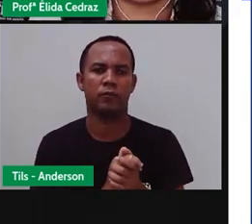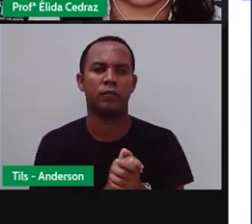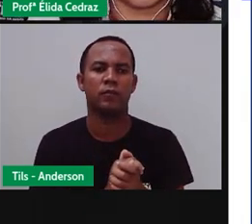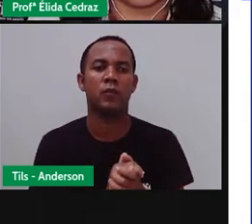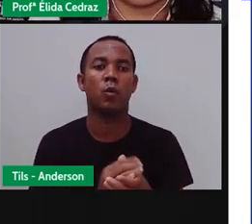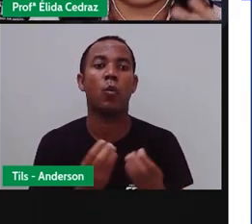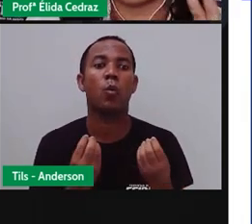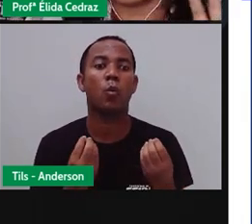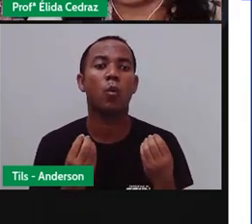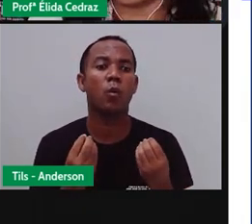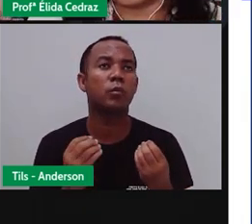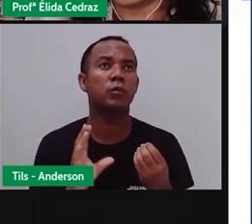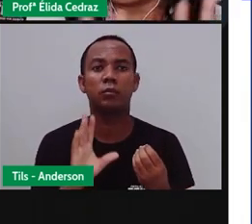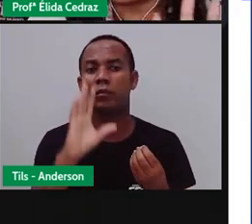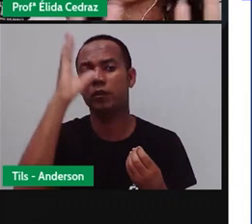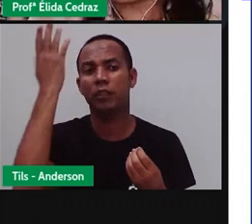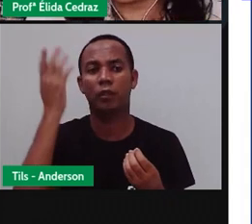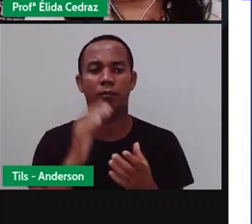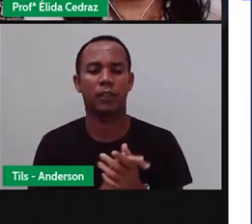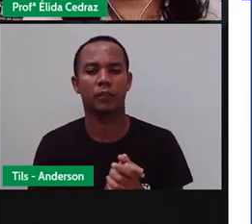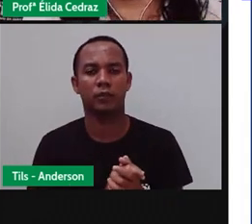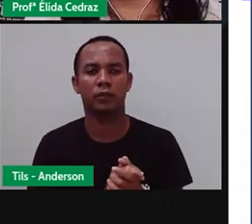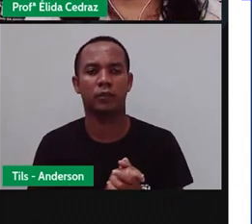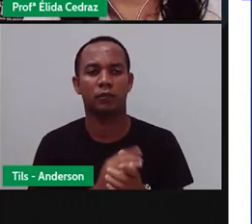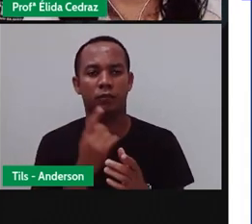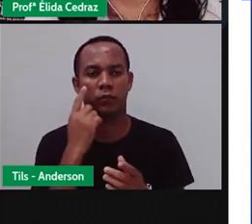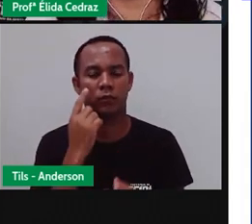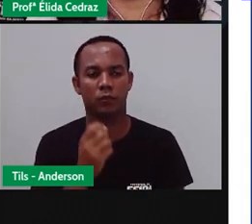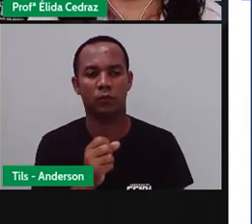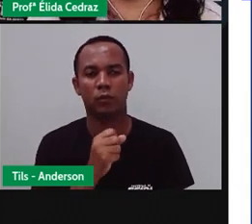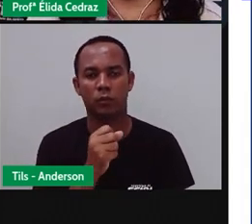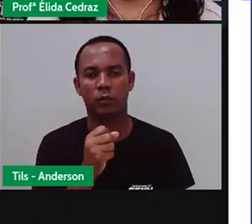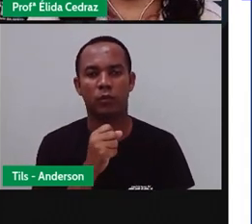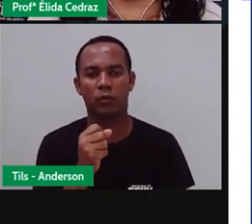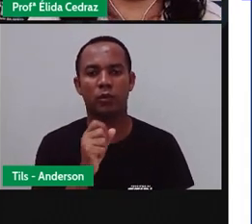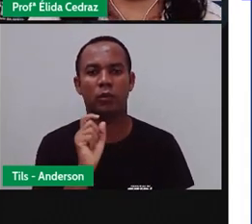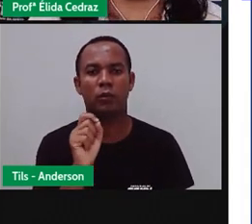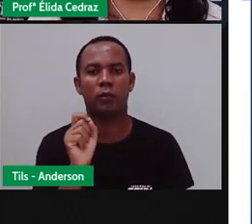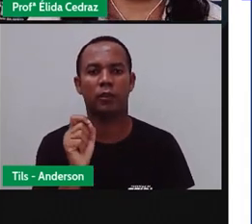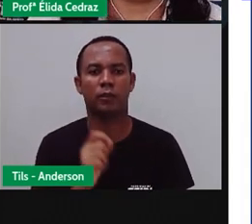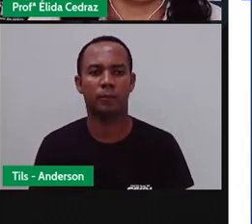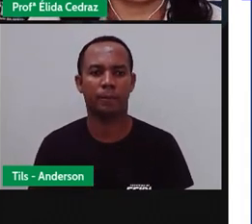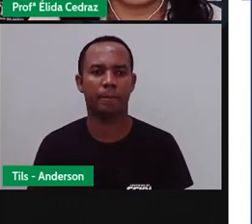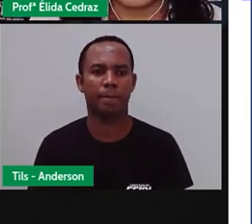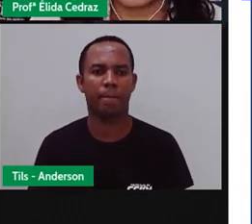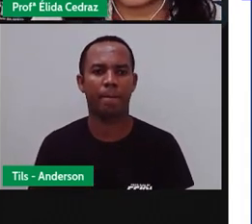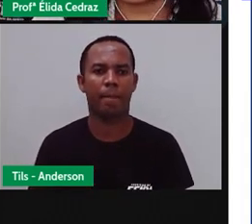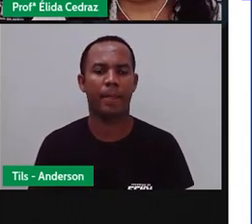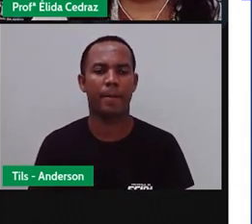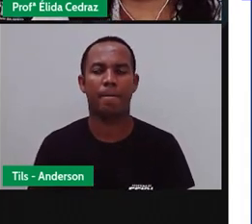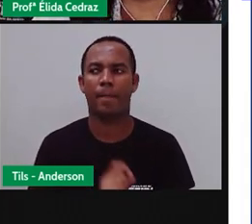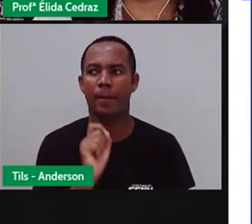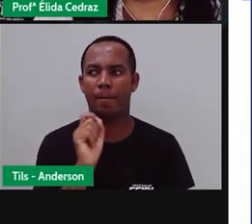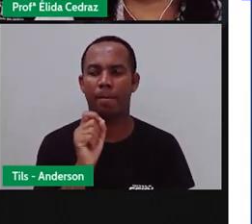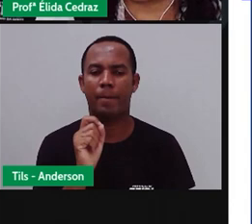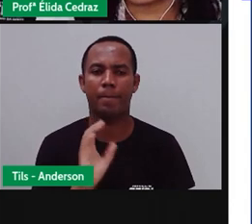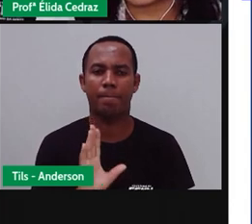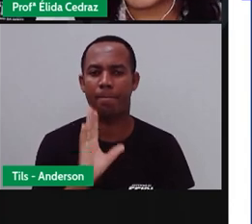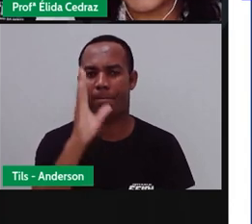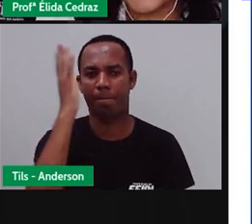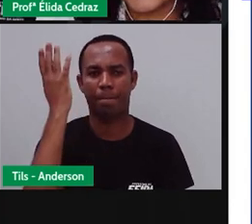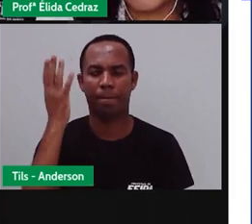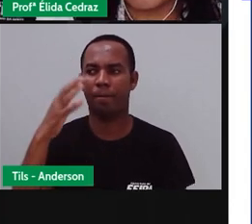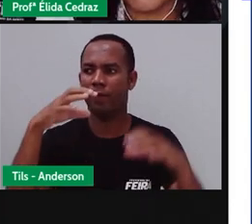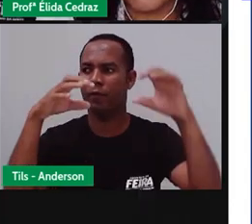aconteceu nessa reportagem? O que foi que aconteceu? Aconteceu uma